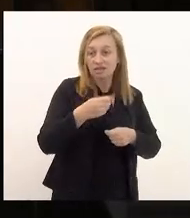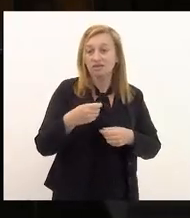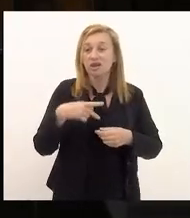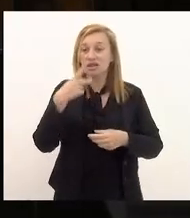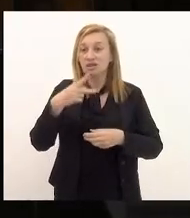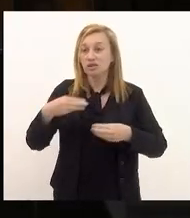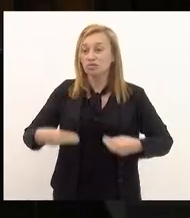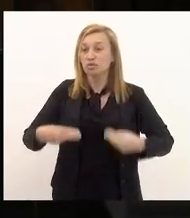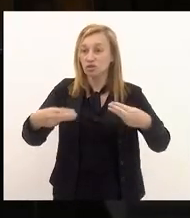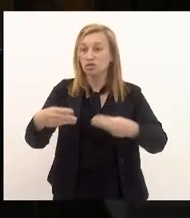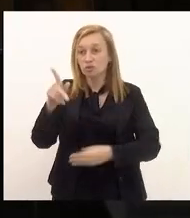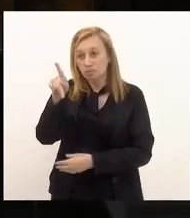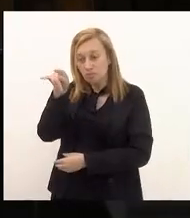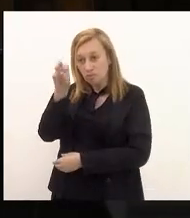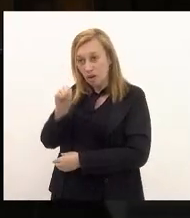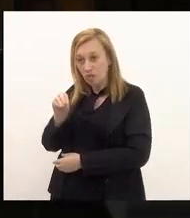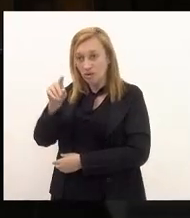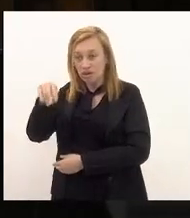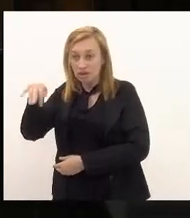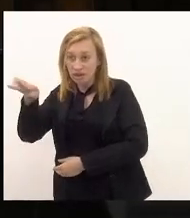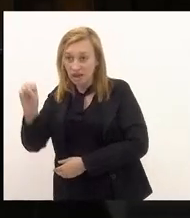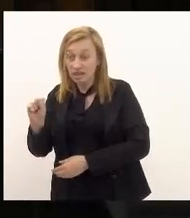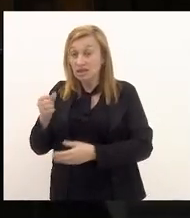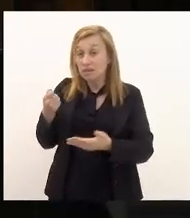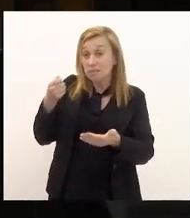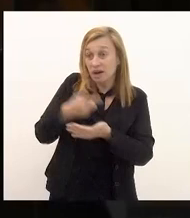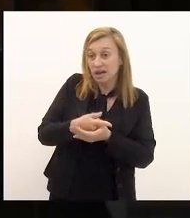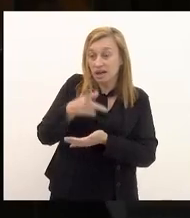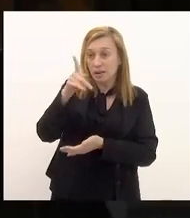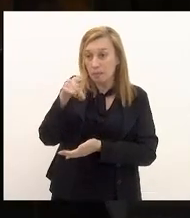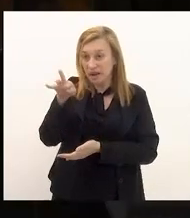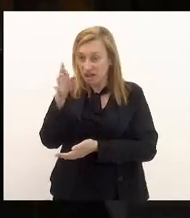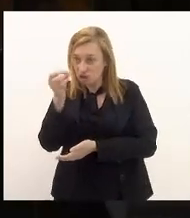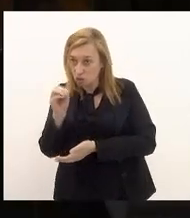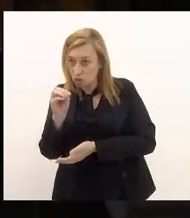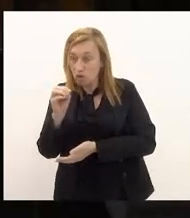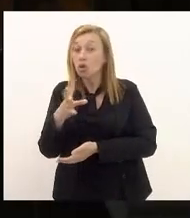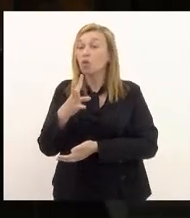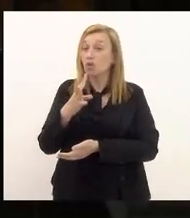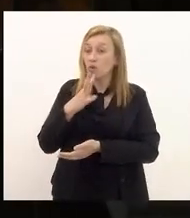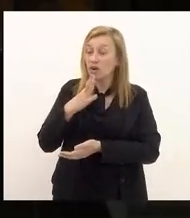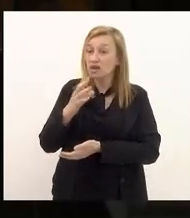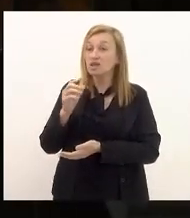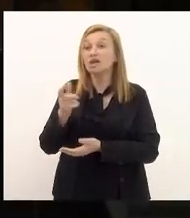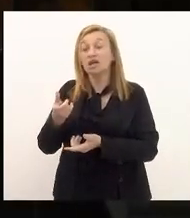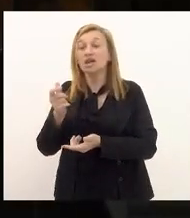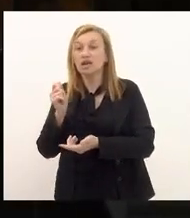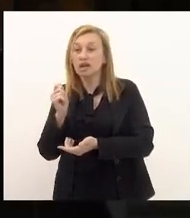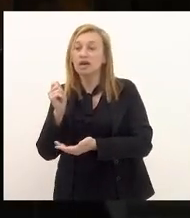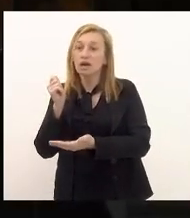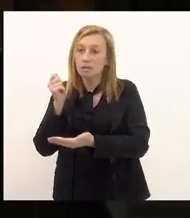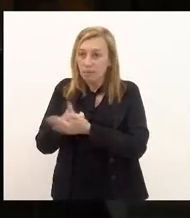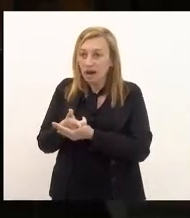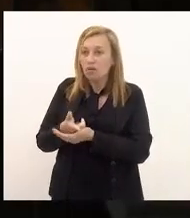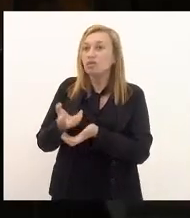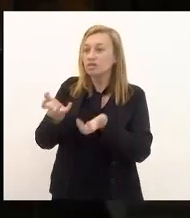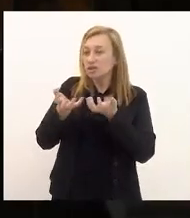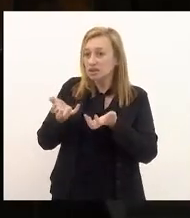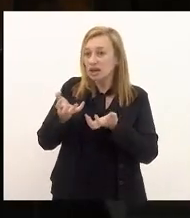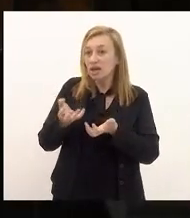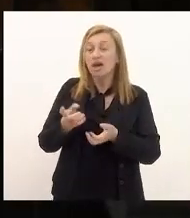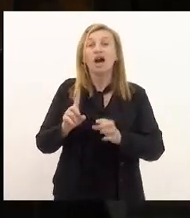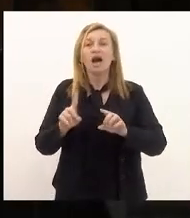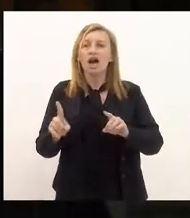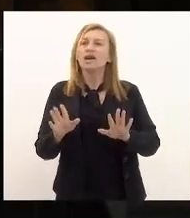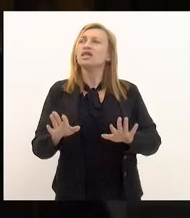Guedes disse que pagaria os precatórios reconhece que deve e pagaria quando puder e aí